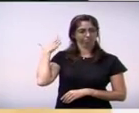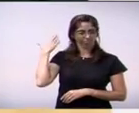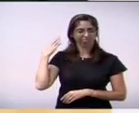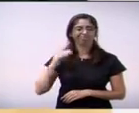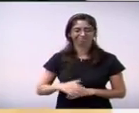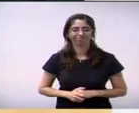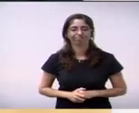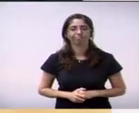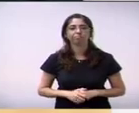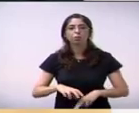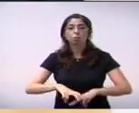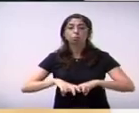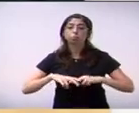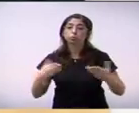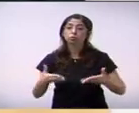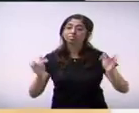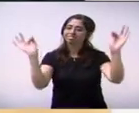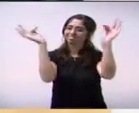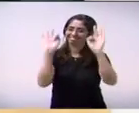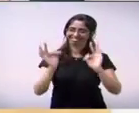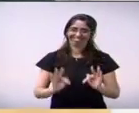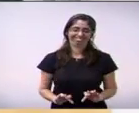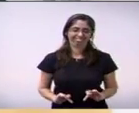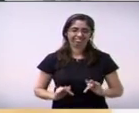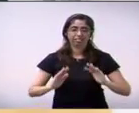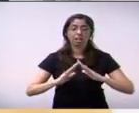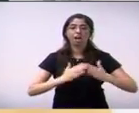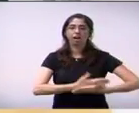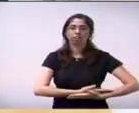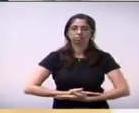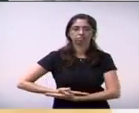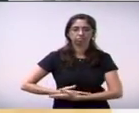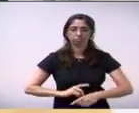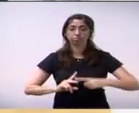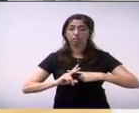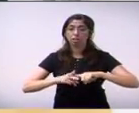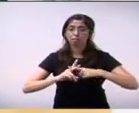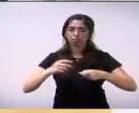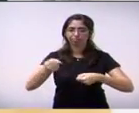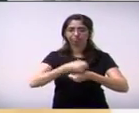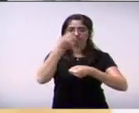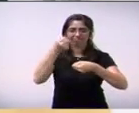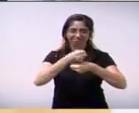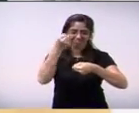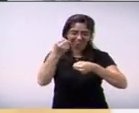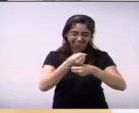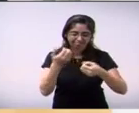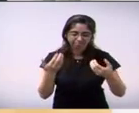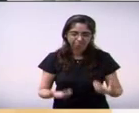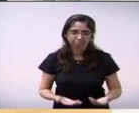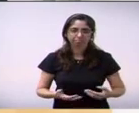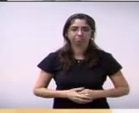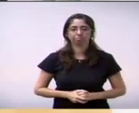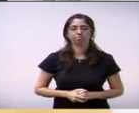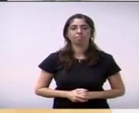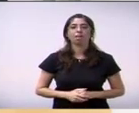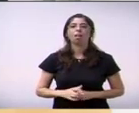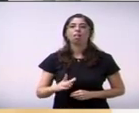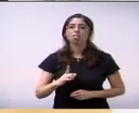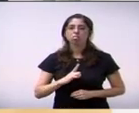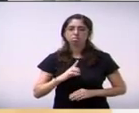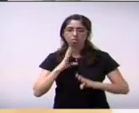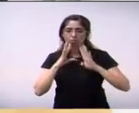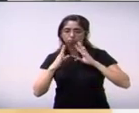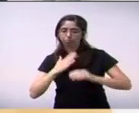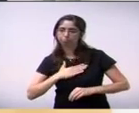fico feliz da creche ter sido reformada inclusive estou aqui com uma página da rede social aberta de